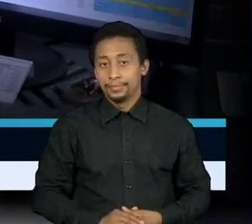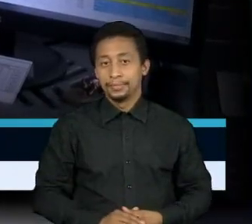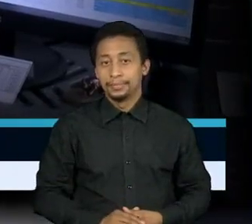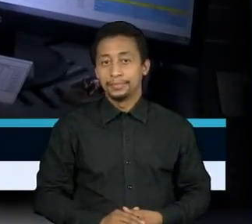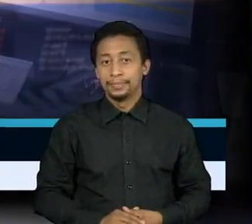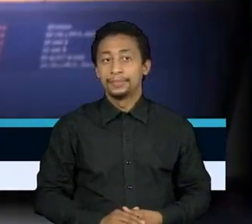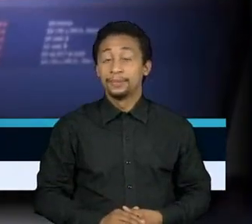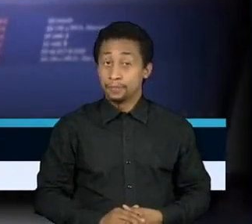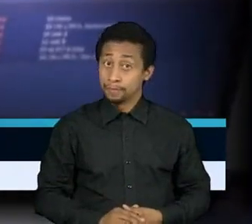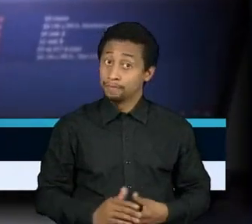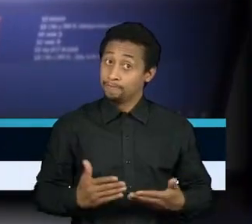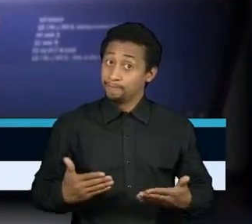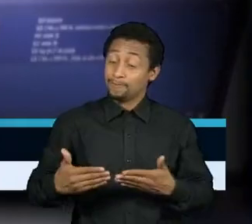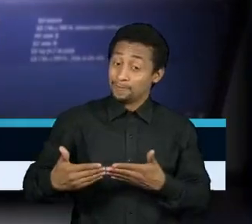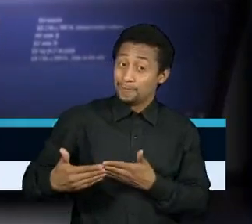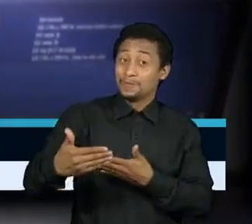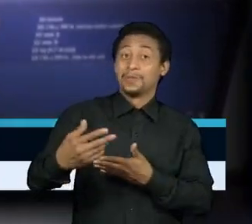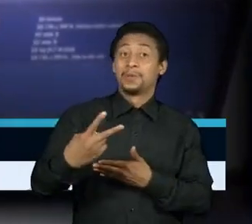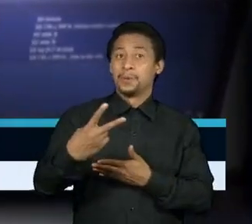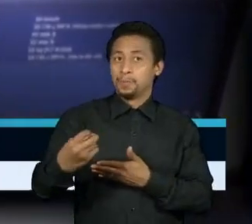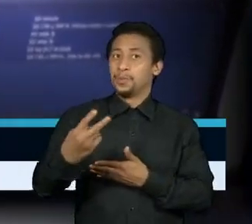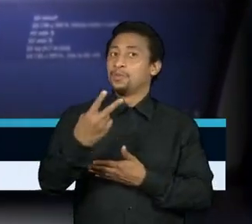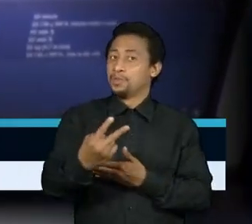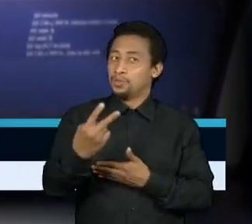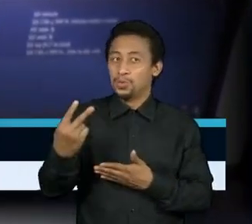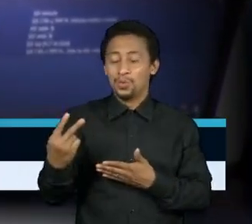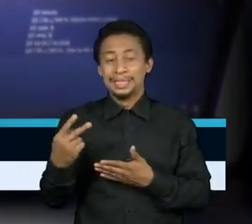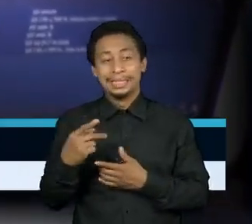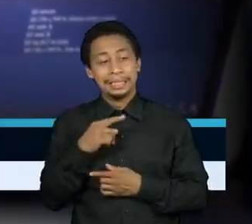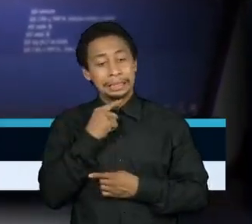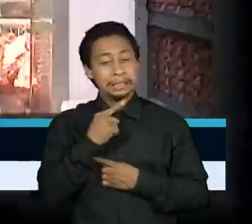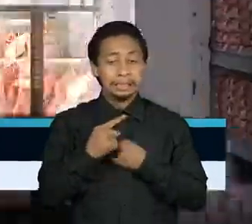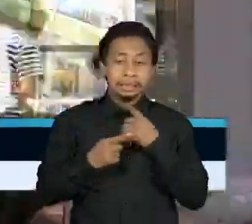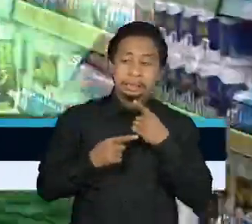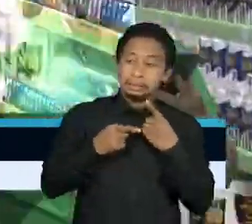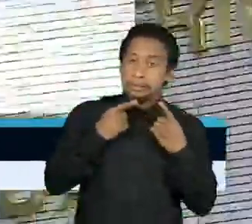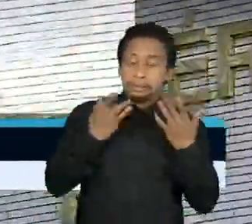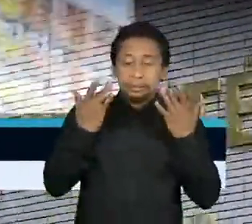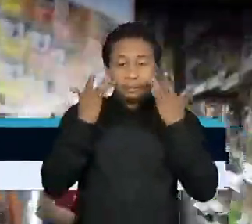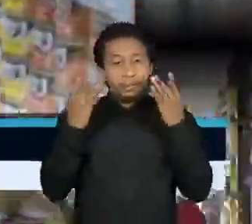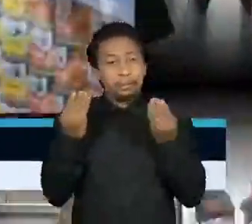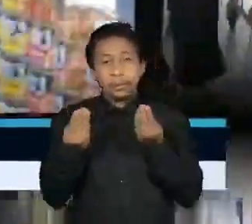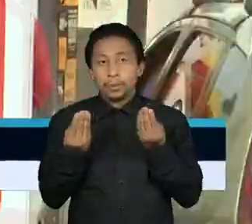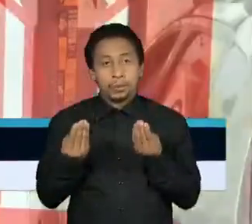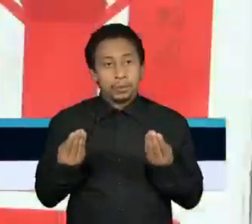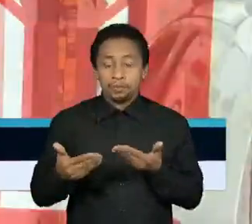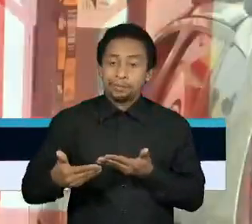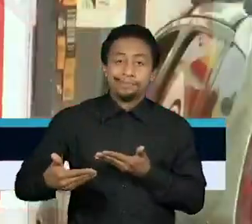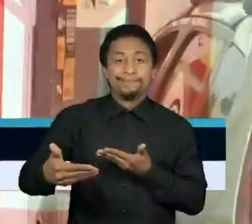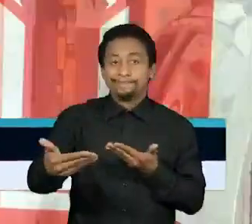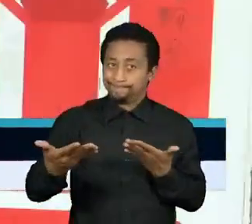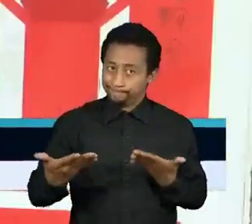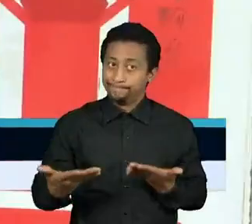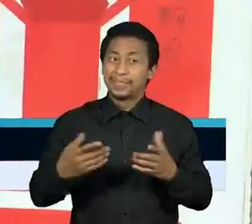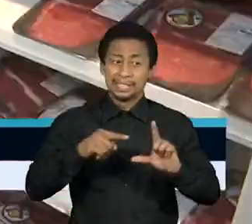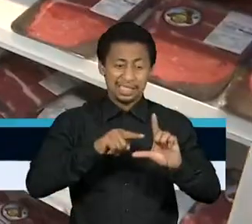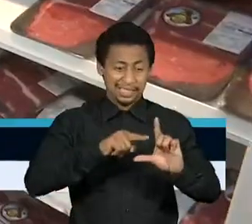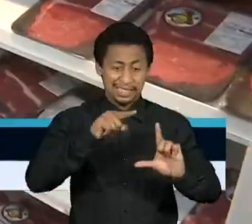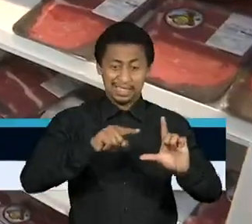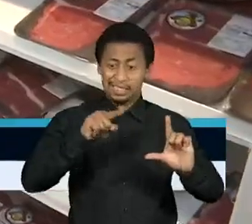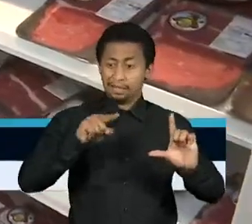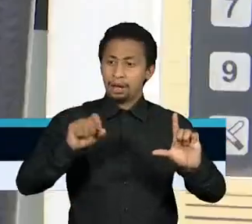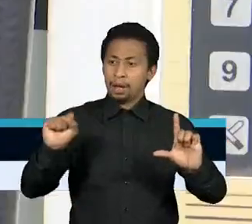Nos céus de 2022, pairam mais dúvidas do que certezas. A escalada dos preços